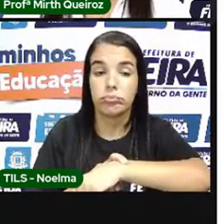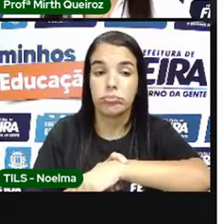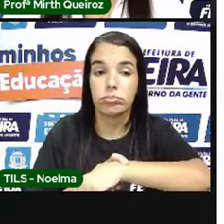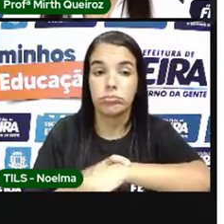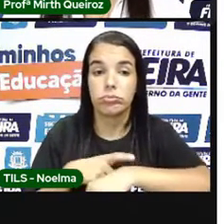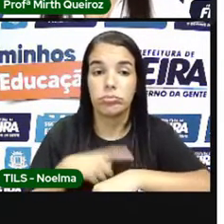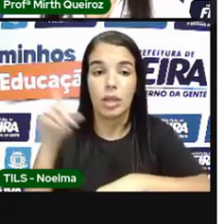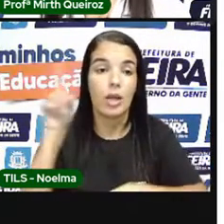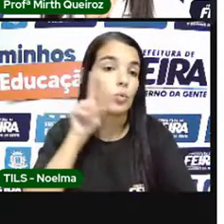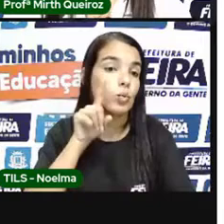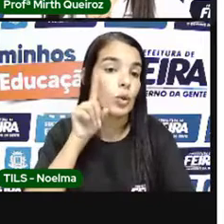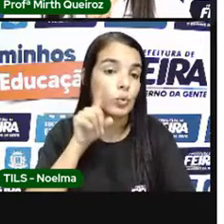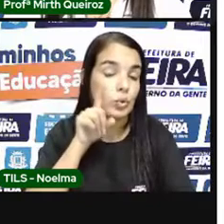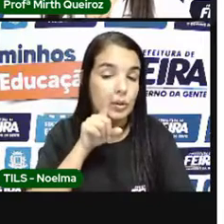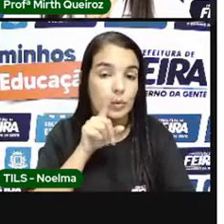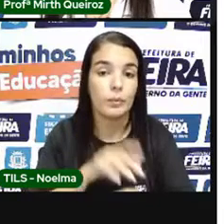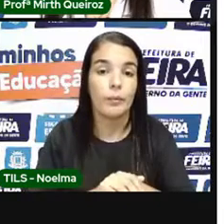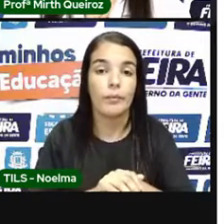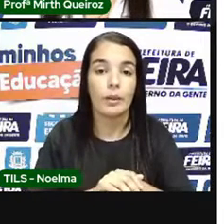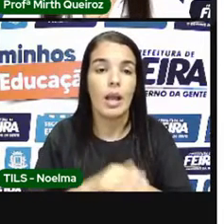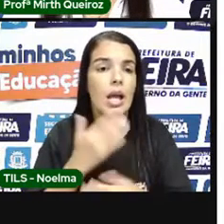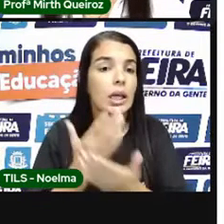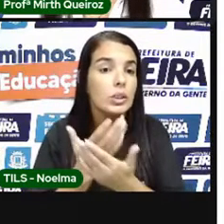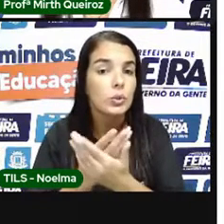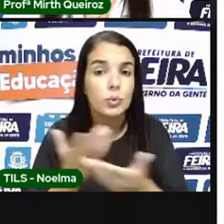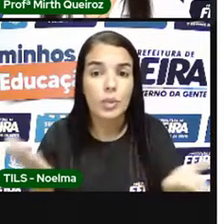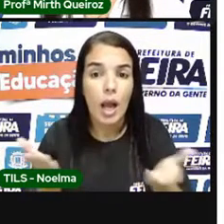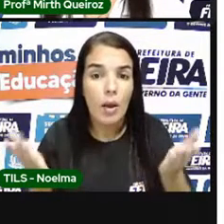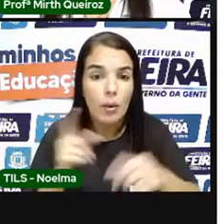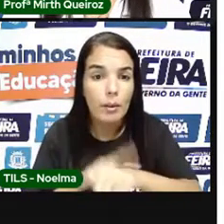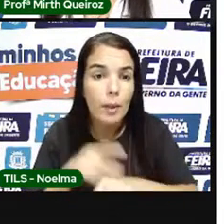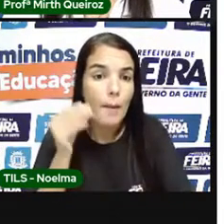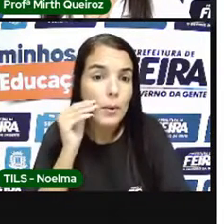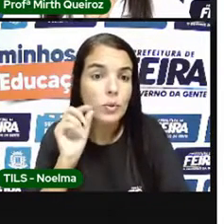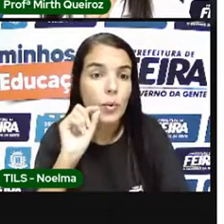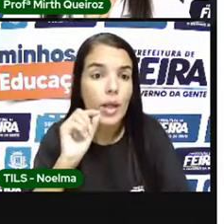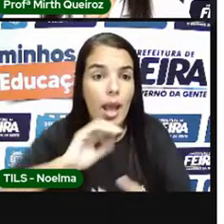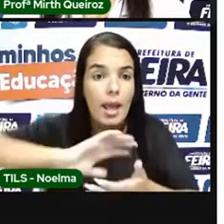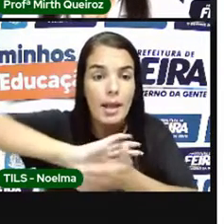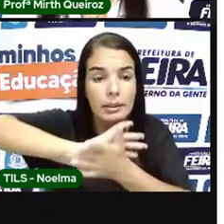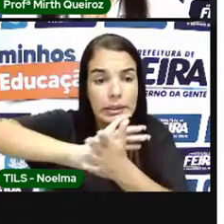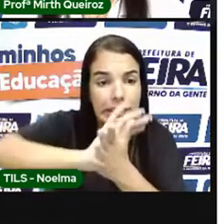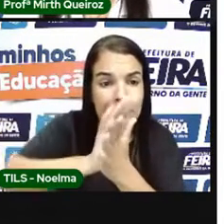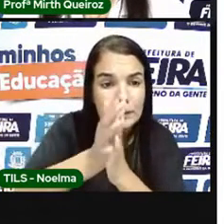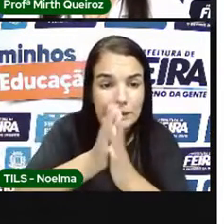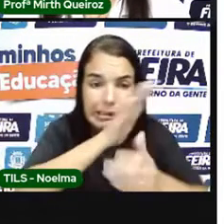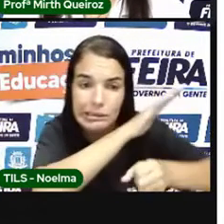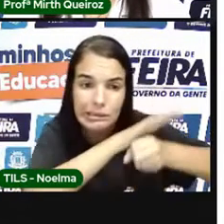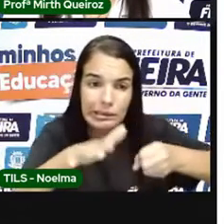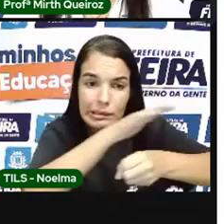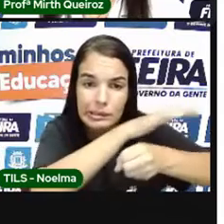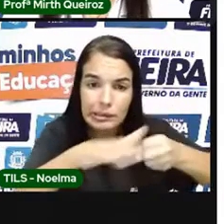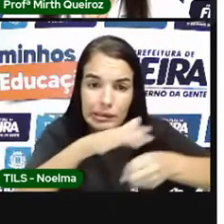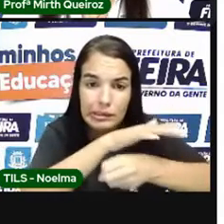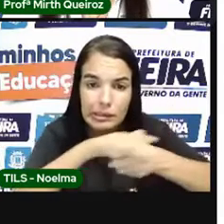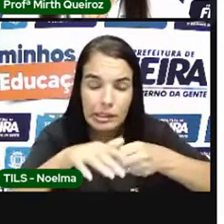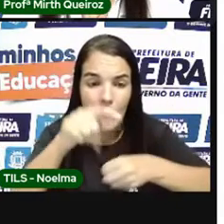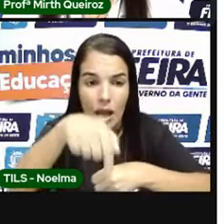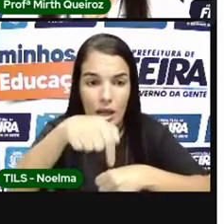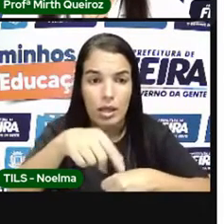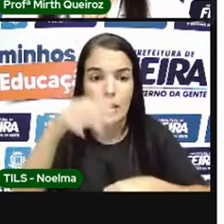Washington Estudos Estudos Recentes Mostraram Que O desmatamento Da bacia Do